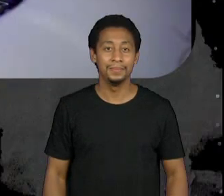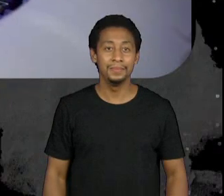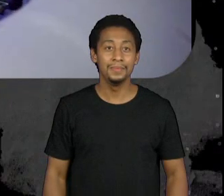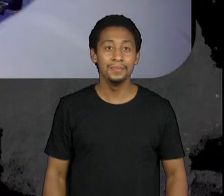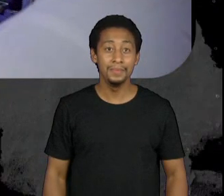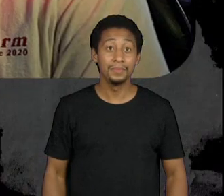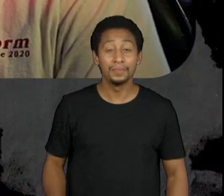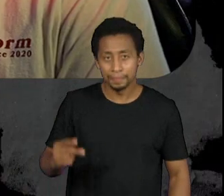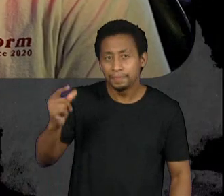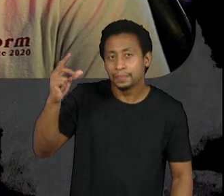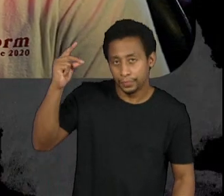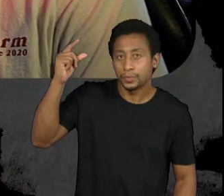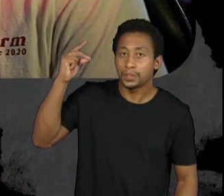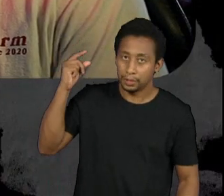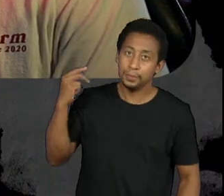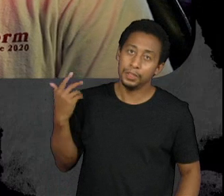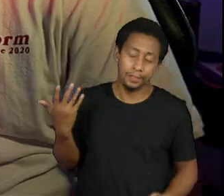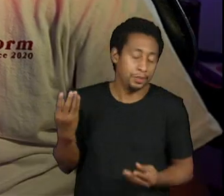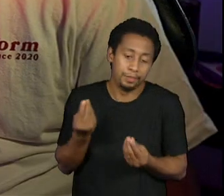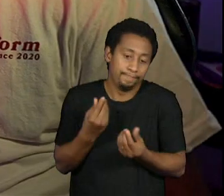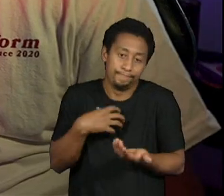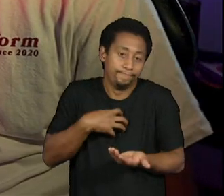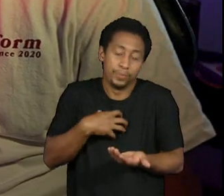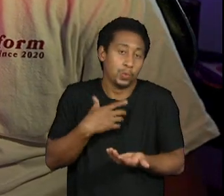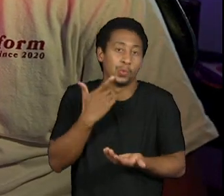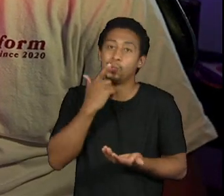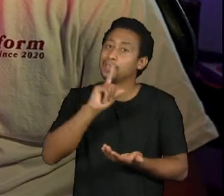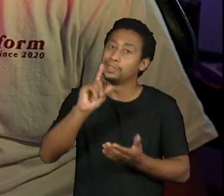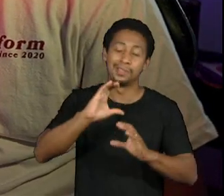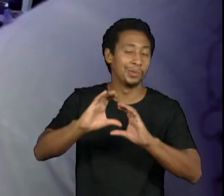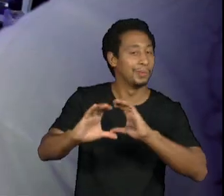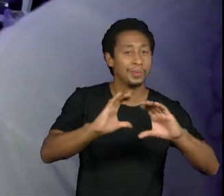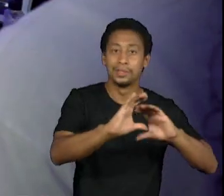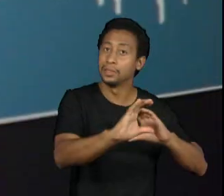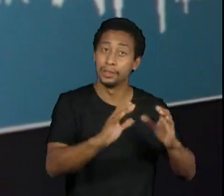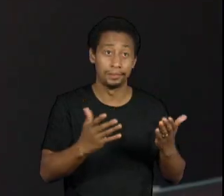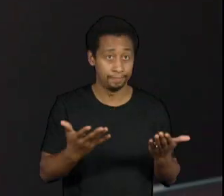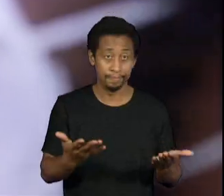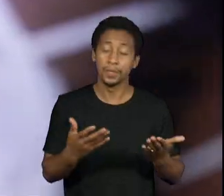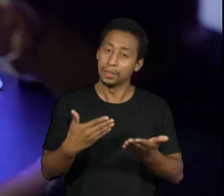Antigamente, os periferianos faziam podcast, mas os periferianos não internet de banda larga.